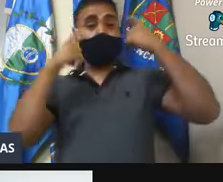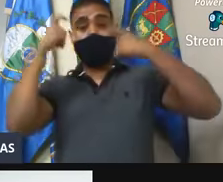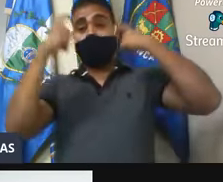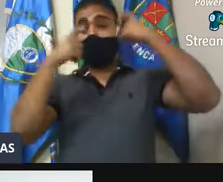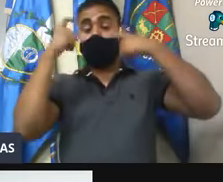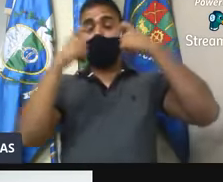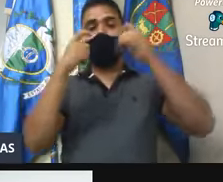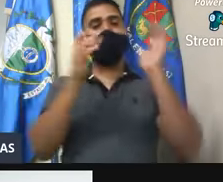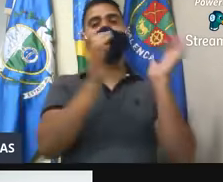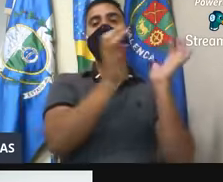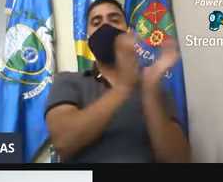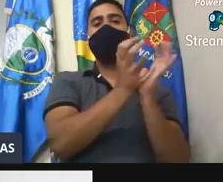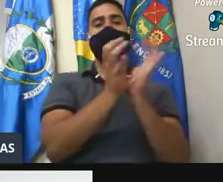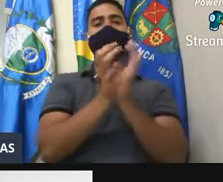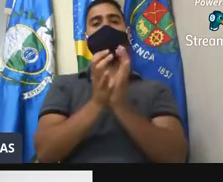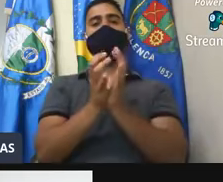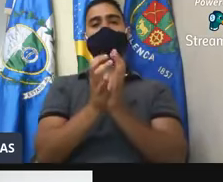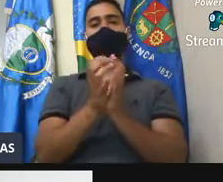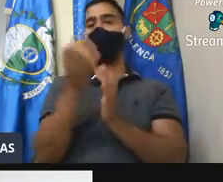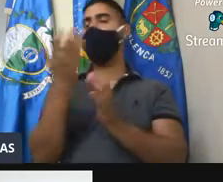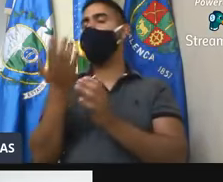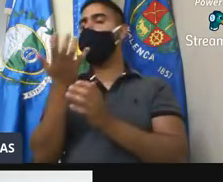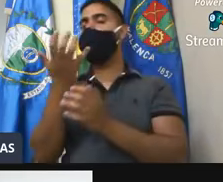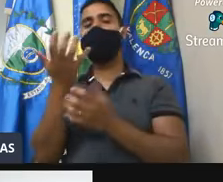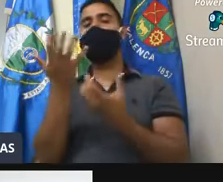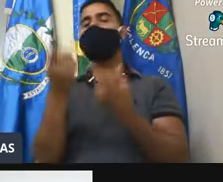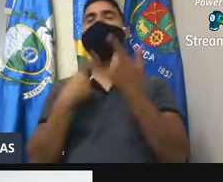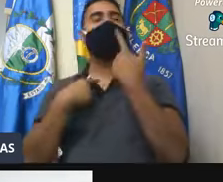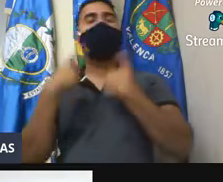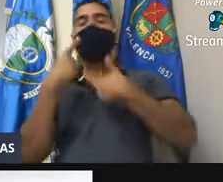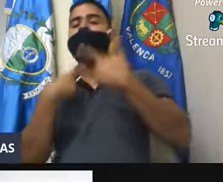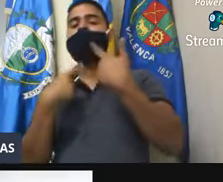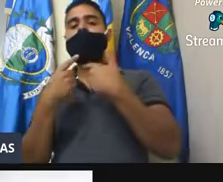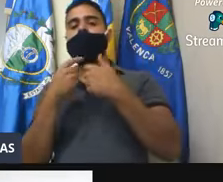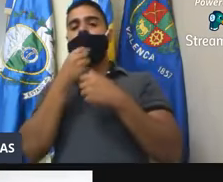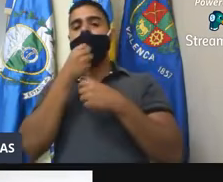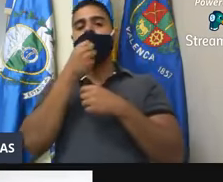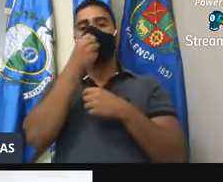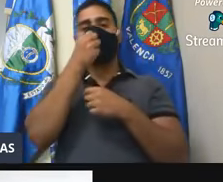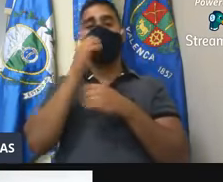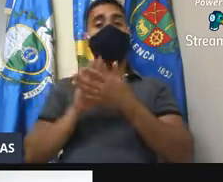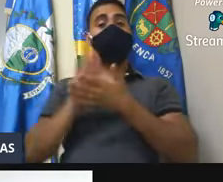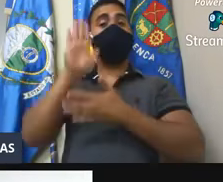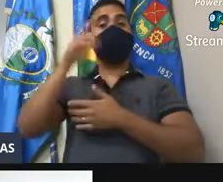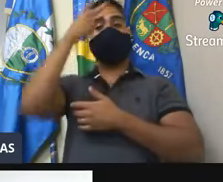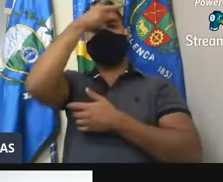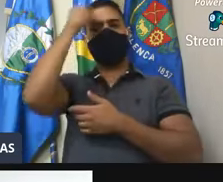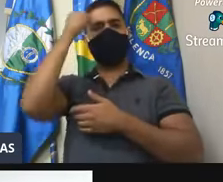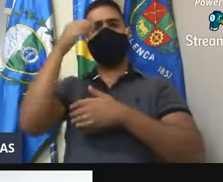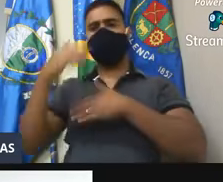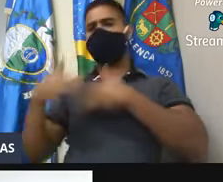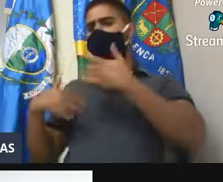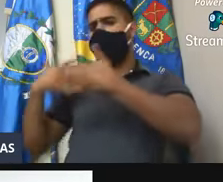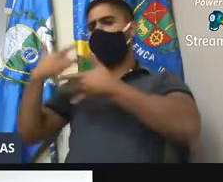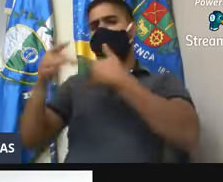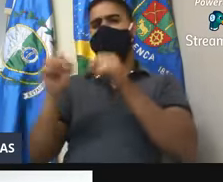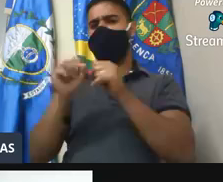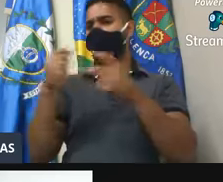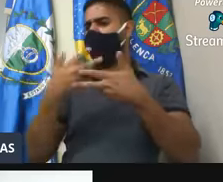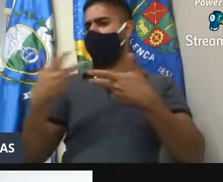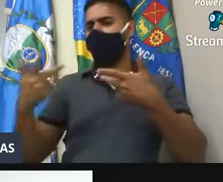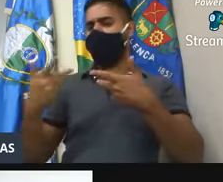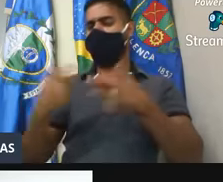de um grupo que quer entrar na prefeitura a qualquer preço, passando por cima de qualquer pessoa.